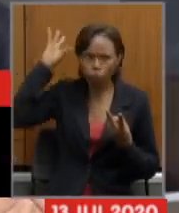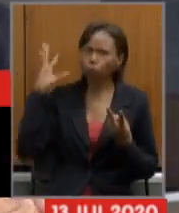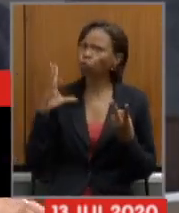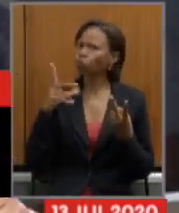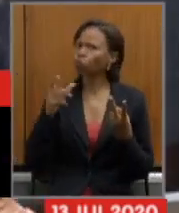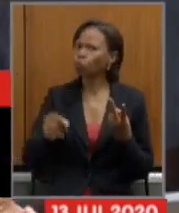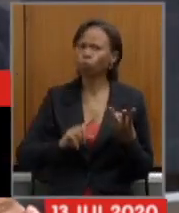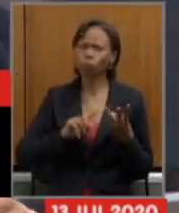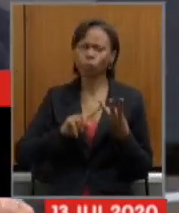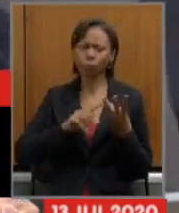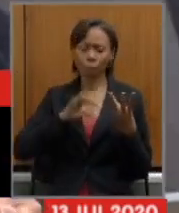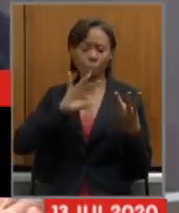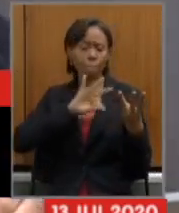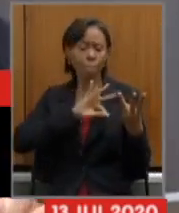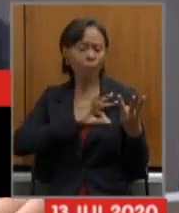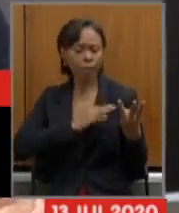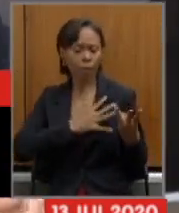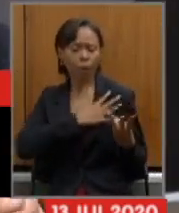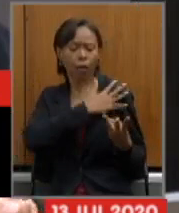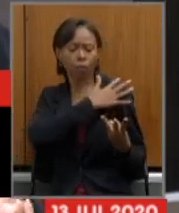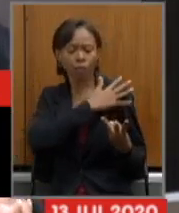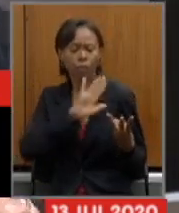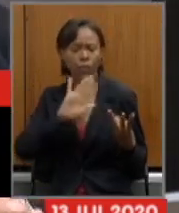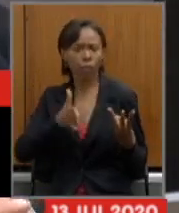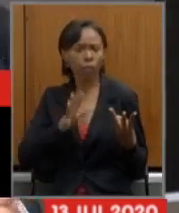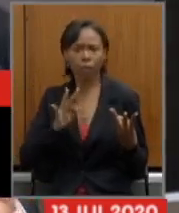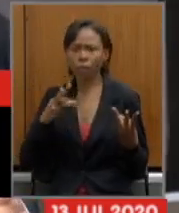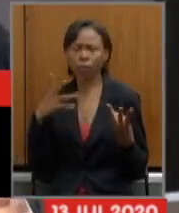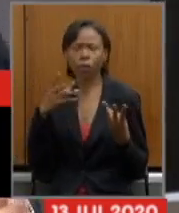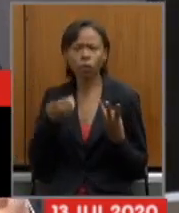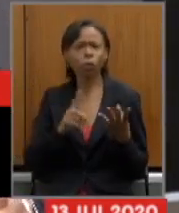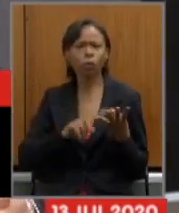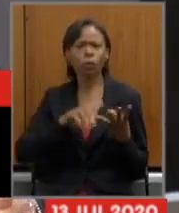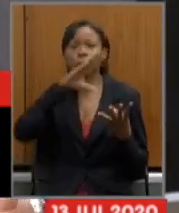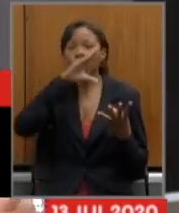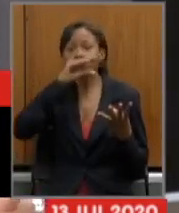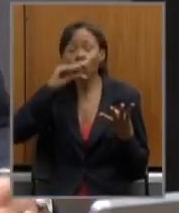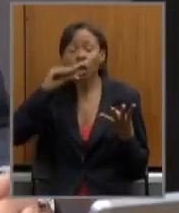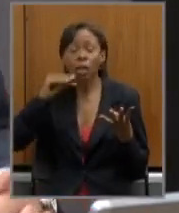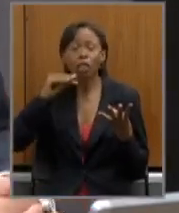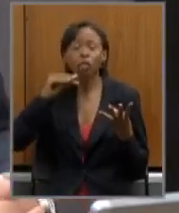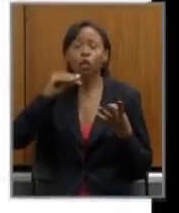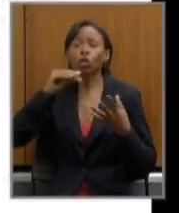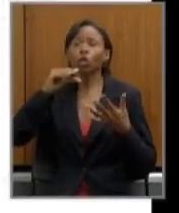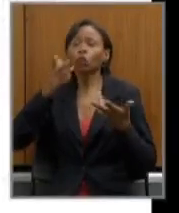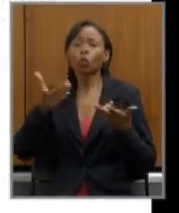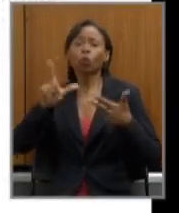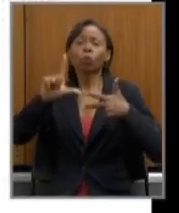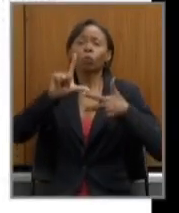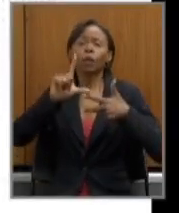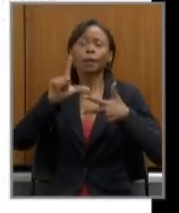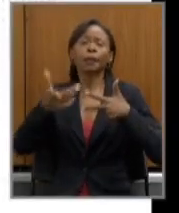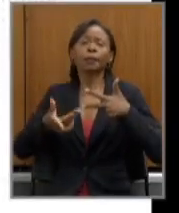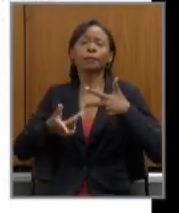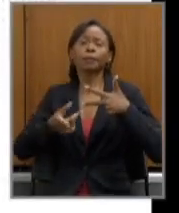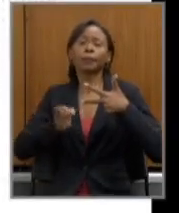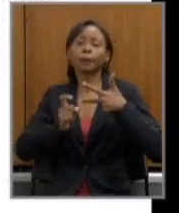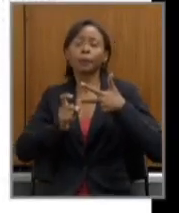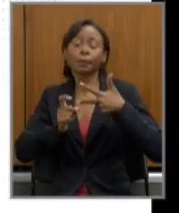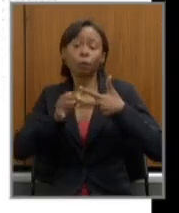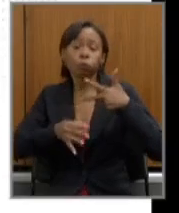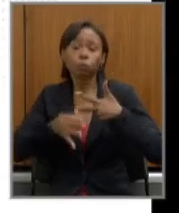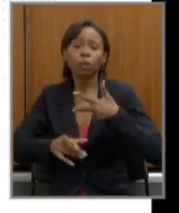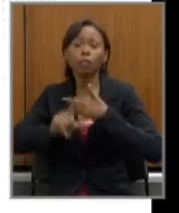policiais militares de Minas Gerais, todos os servidores de recrutamento amplo dos poderes legislativo, judiciário e executivo,